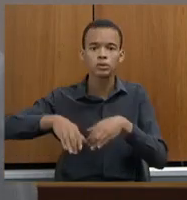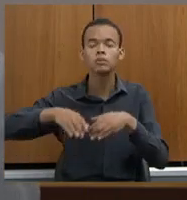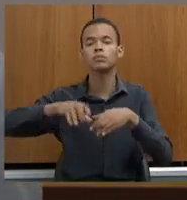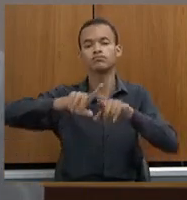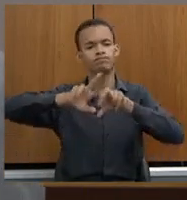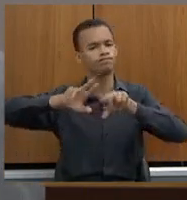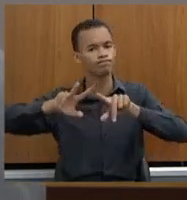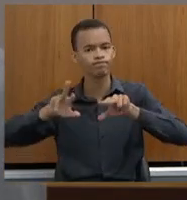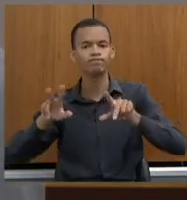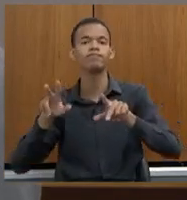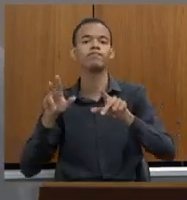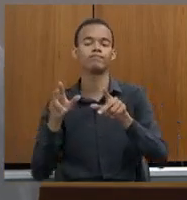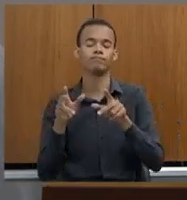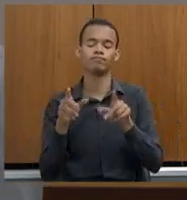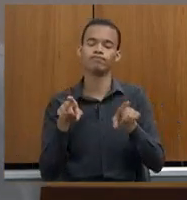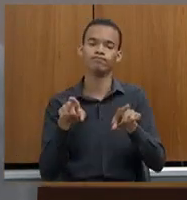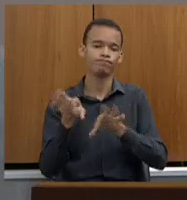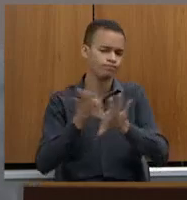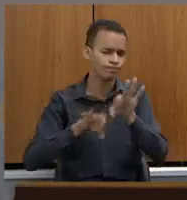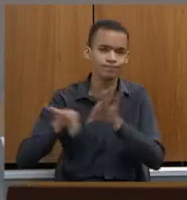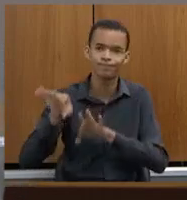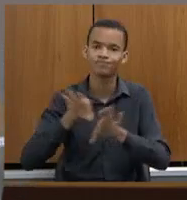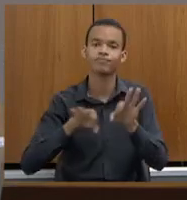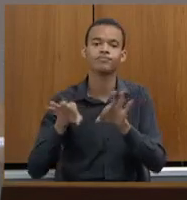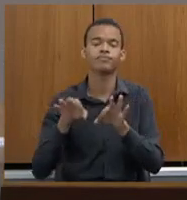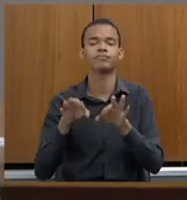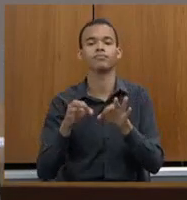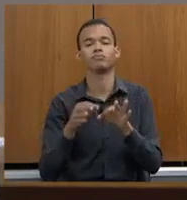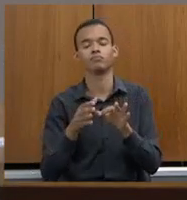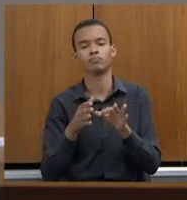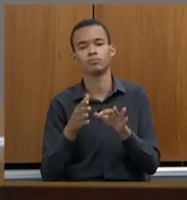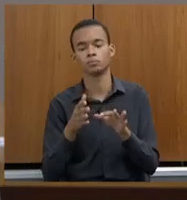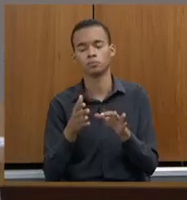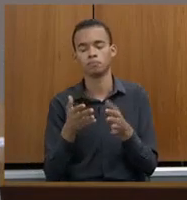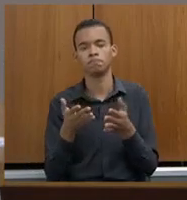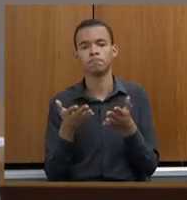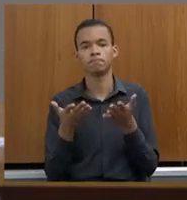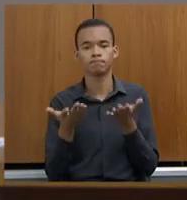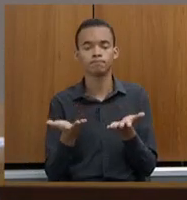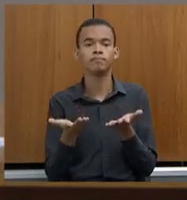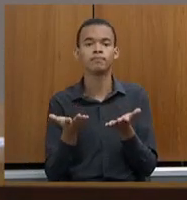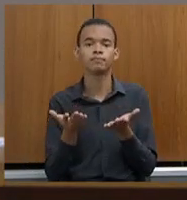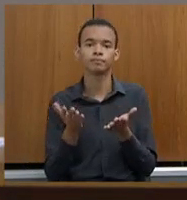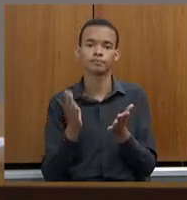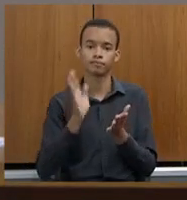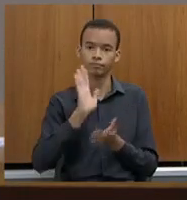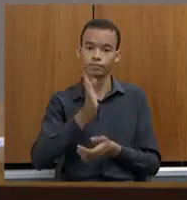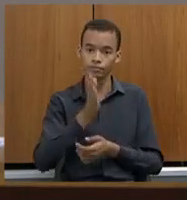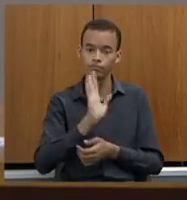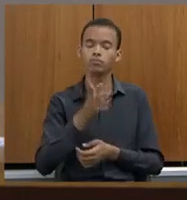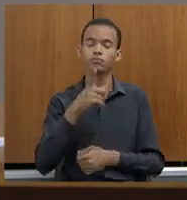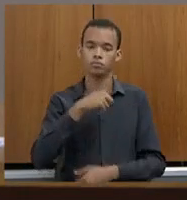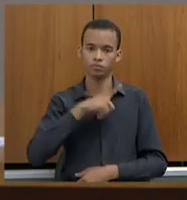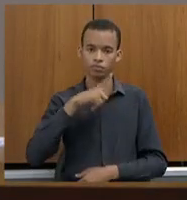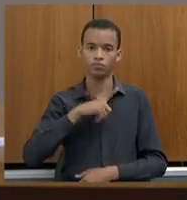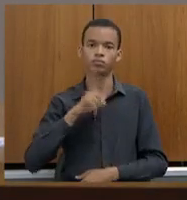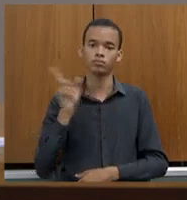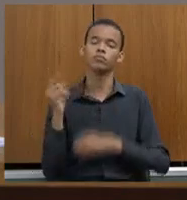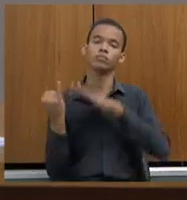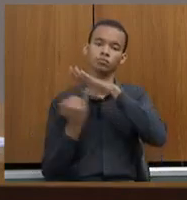nomeações, temos as saídas, e precisamos de entradas, e isso está sendo devidamente tratado